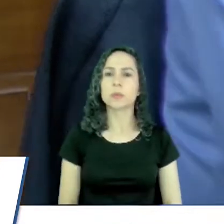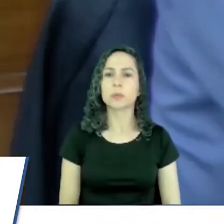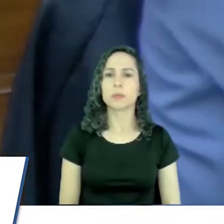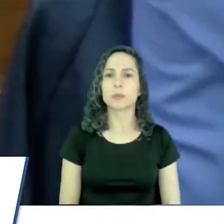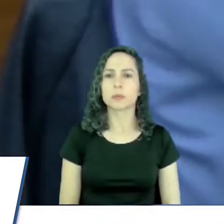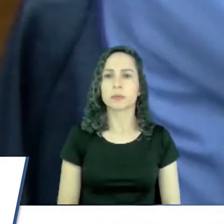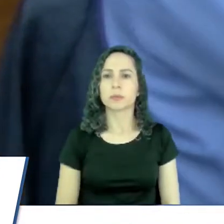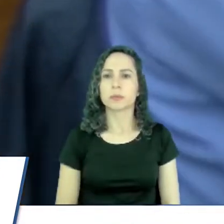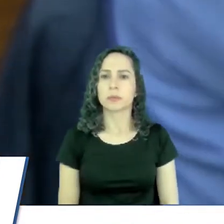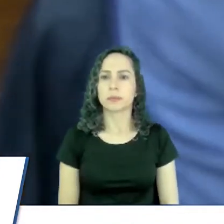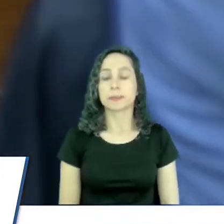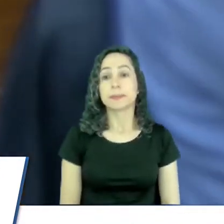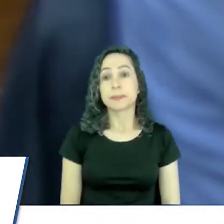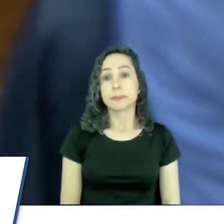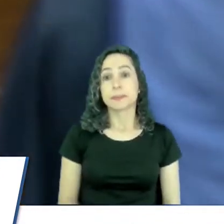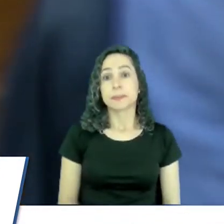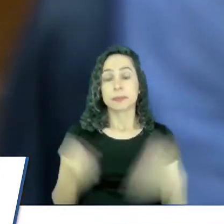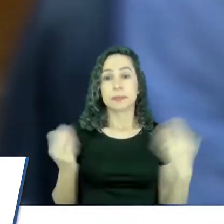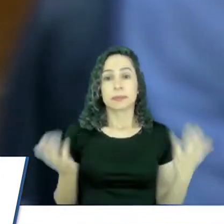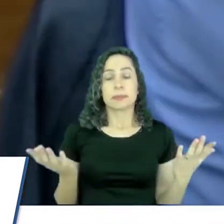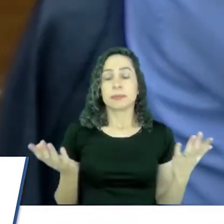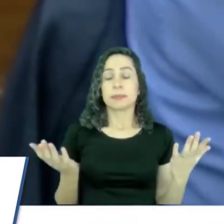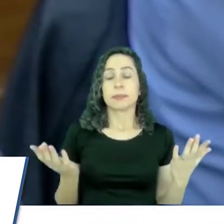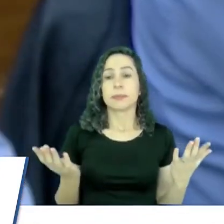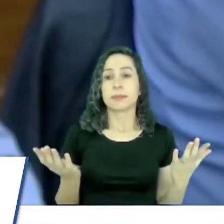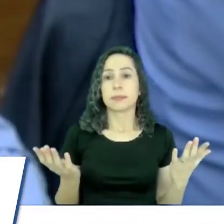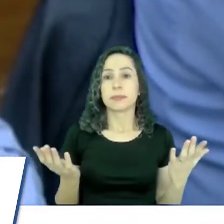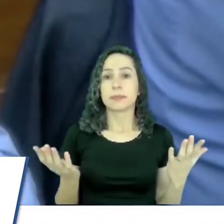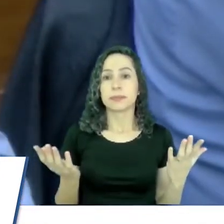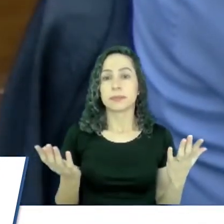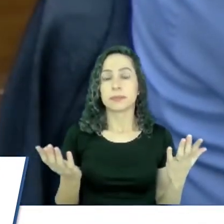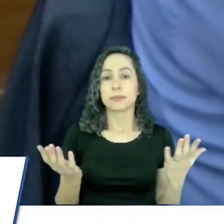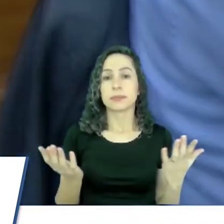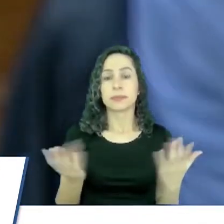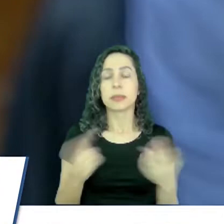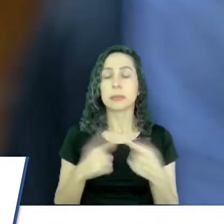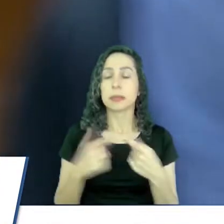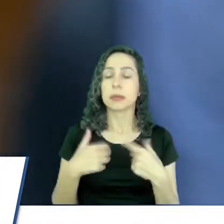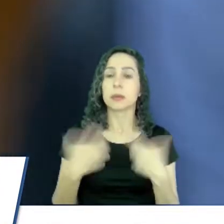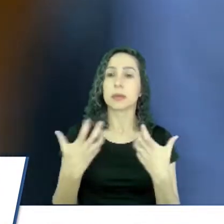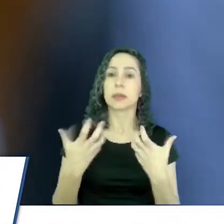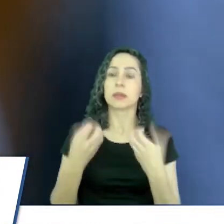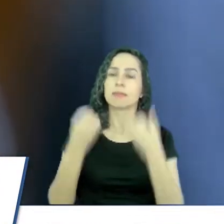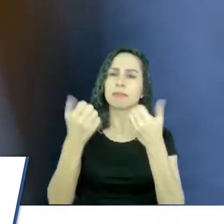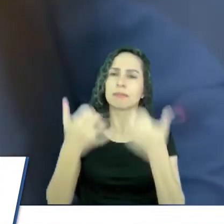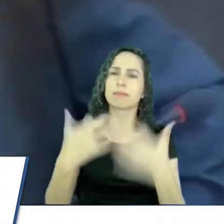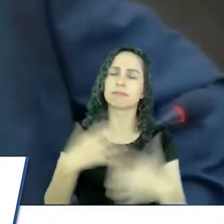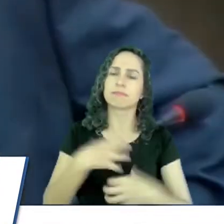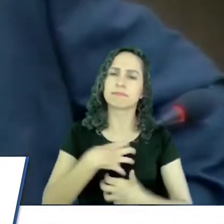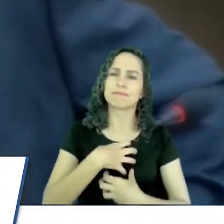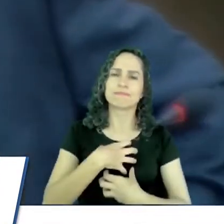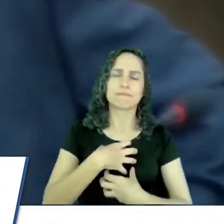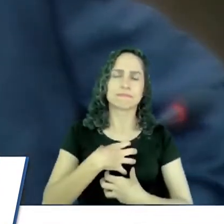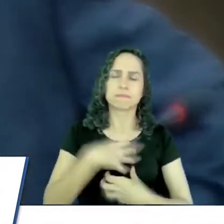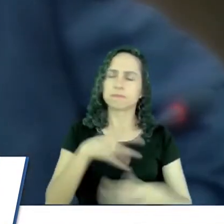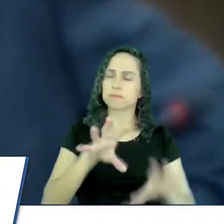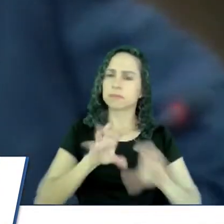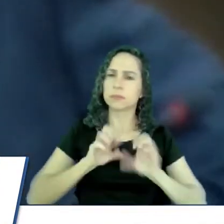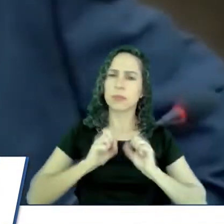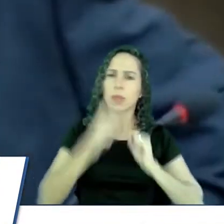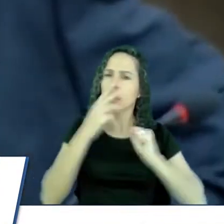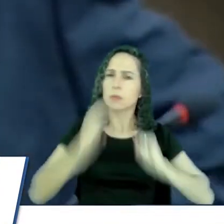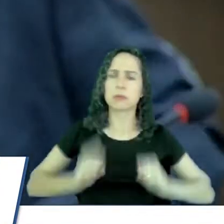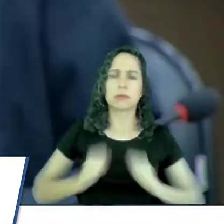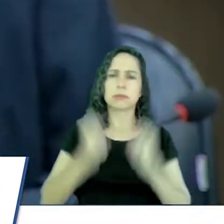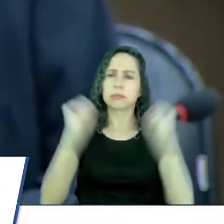Bom, primeiro, que eu queria dizer que nós compartilhamos da indignação da Marineia,